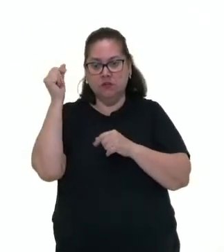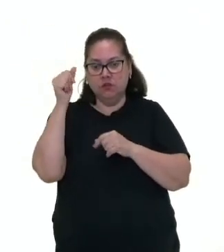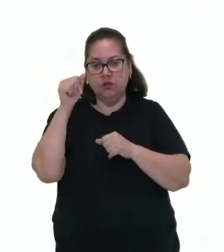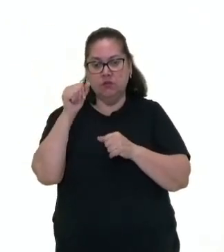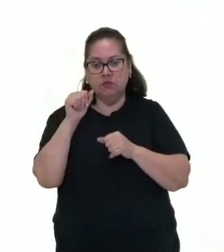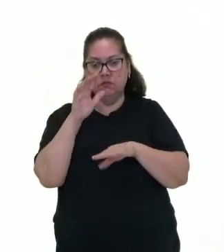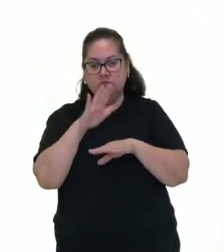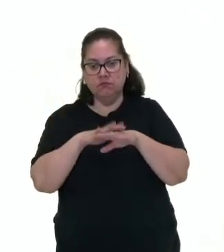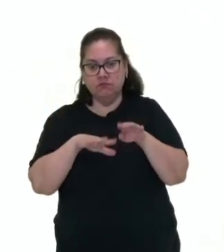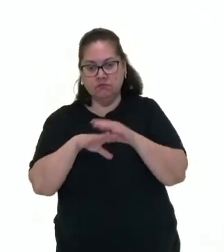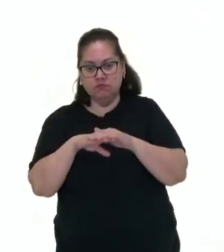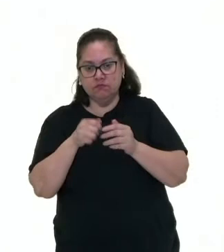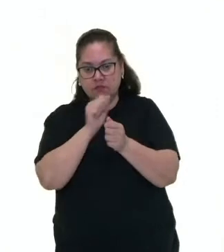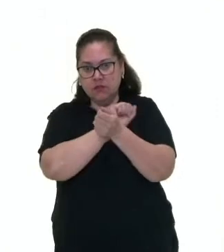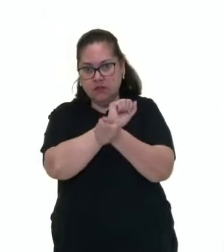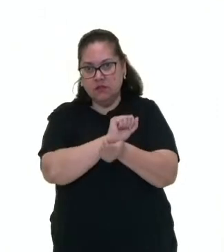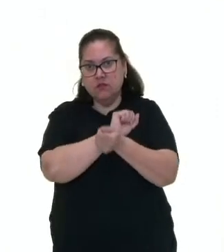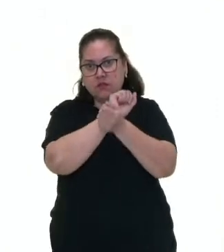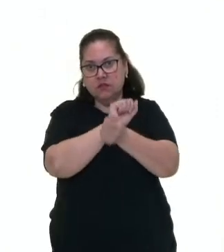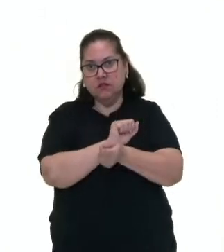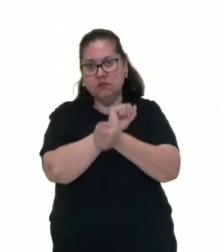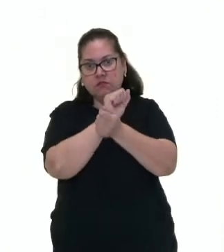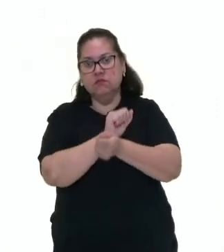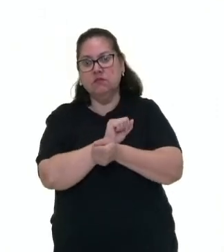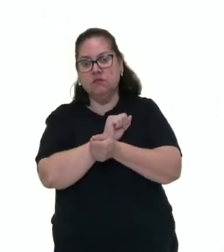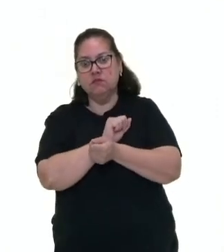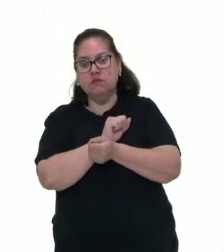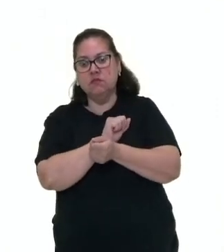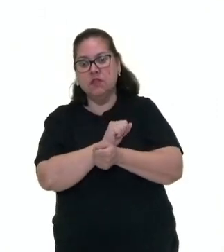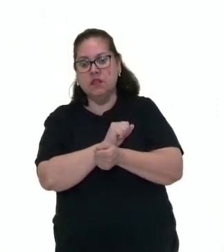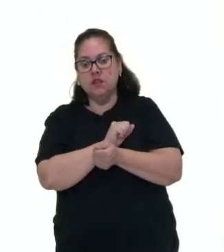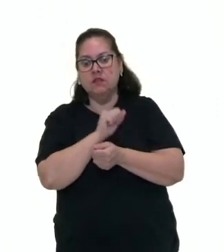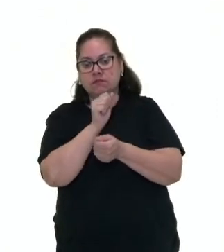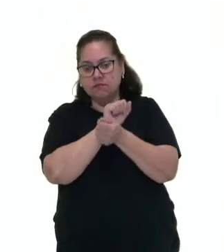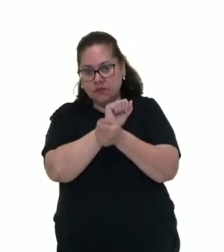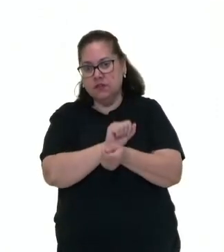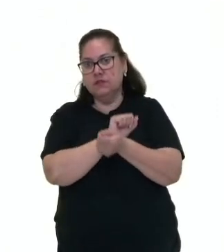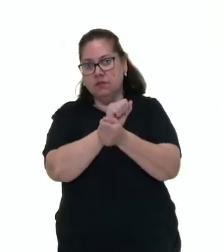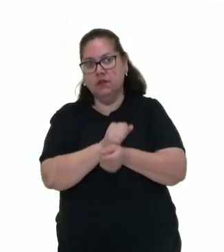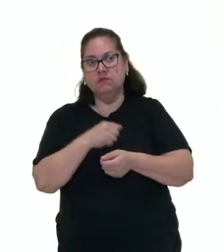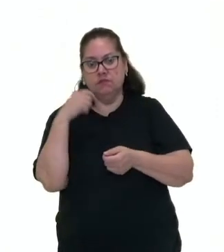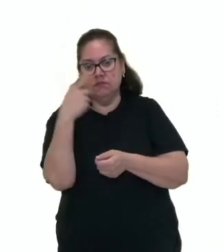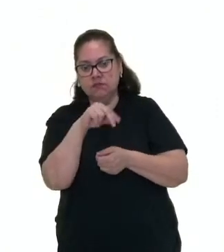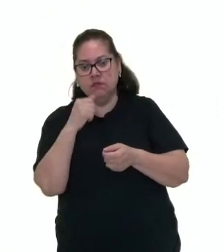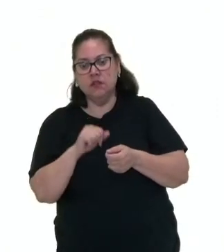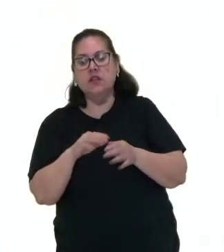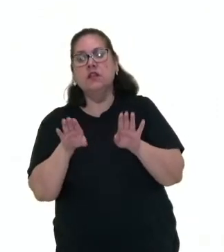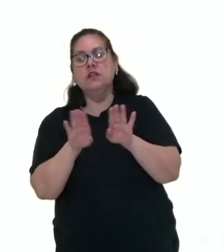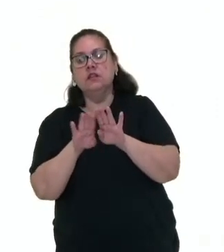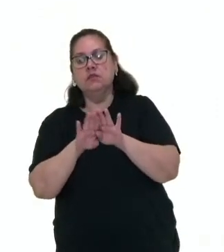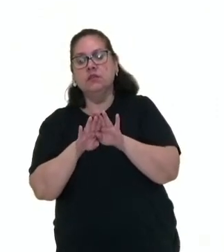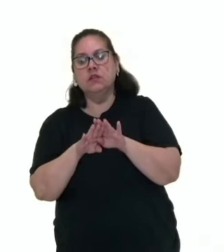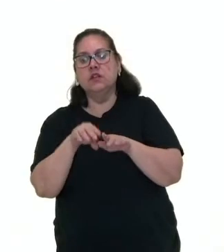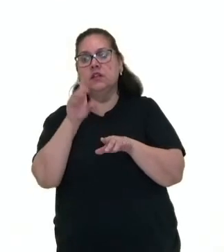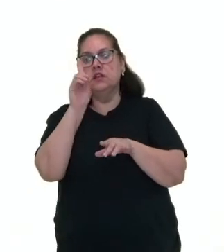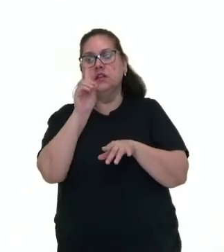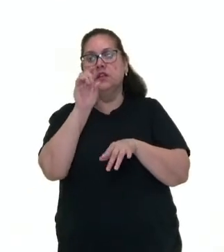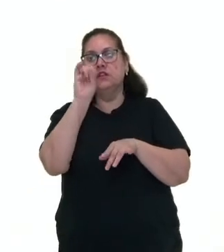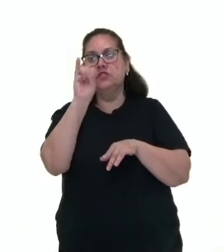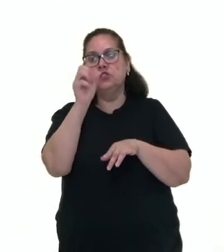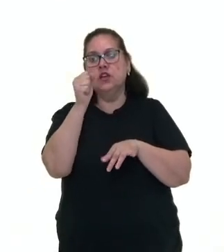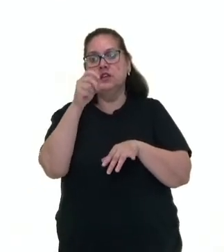uma mão de obra escrava, como uma mão de obra a ser explorada, não é mesmo? E daí nós vamos ter a diáspora